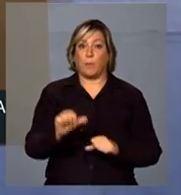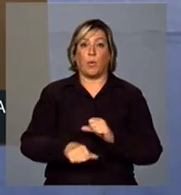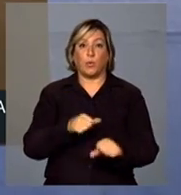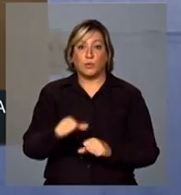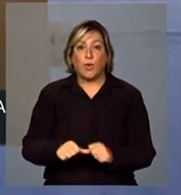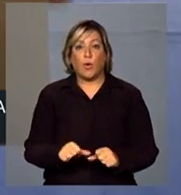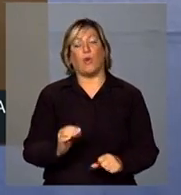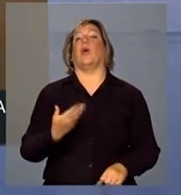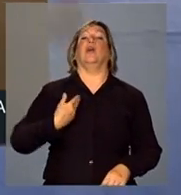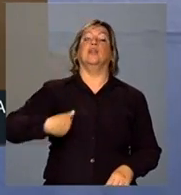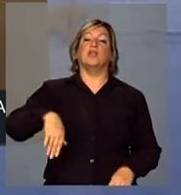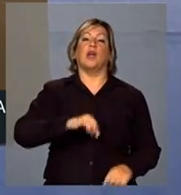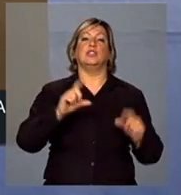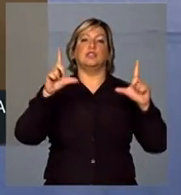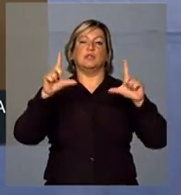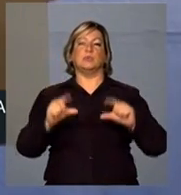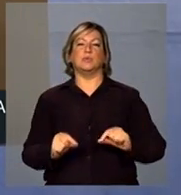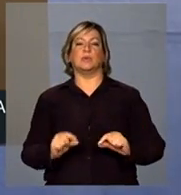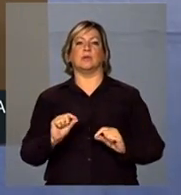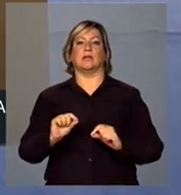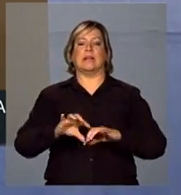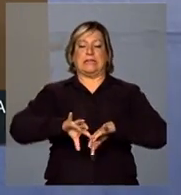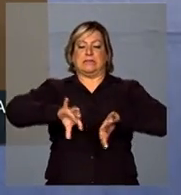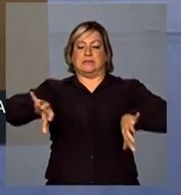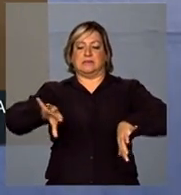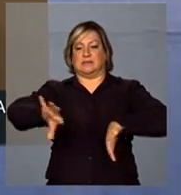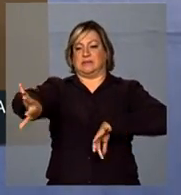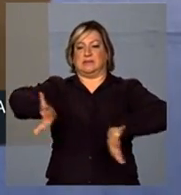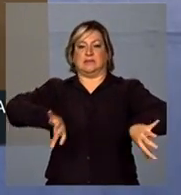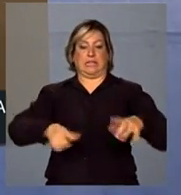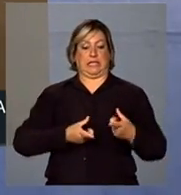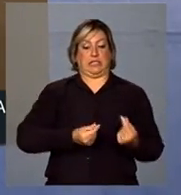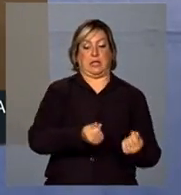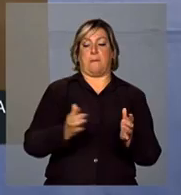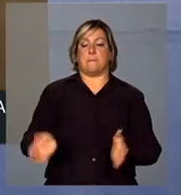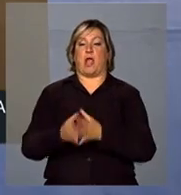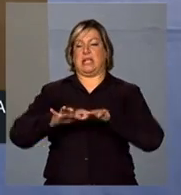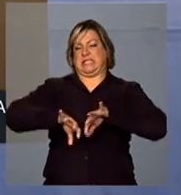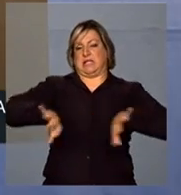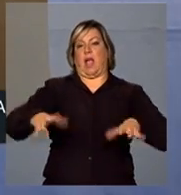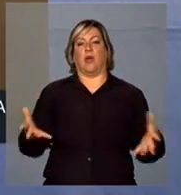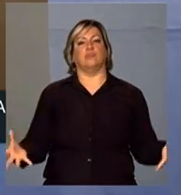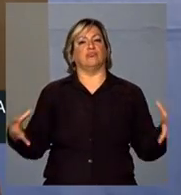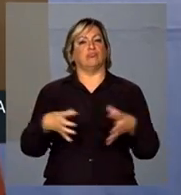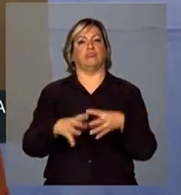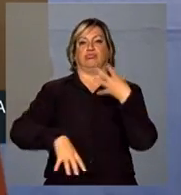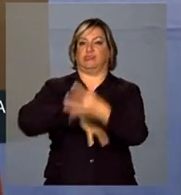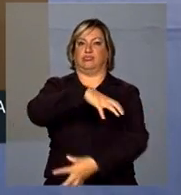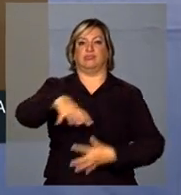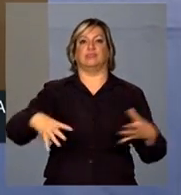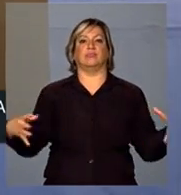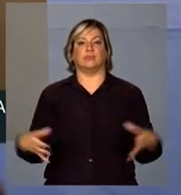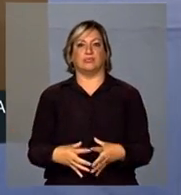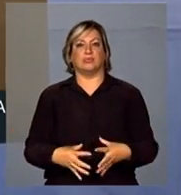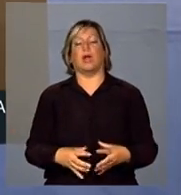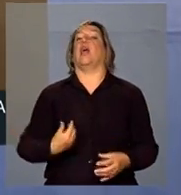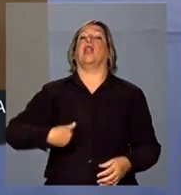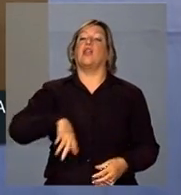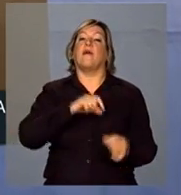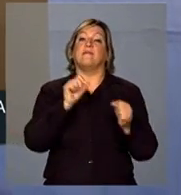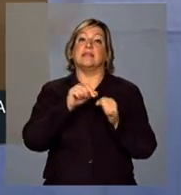Brasil? Nós diminuímos as distâncias entre ricos e pobres. Mas nós fizemos isso